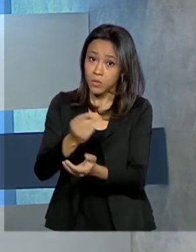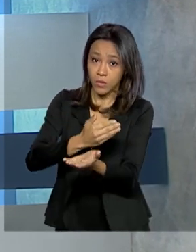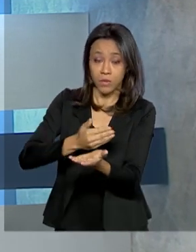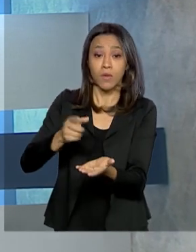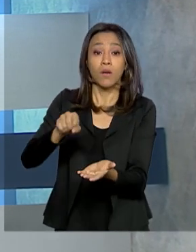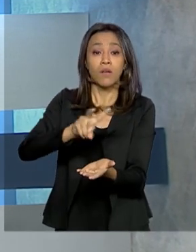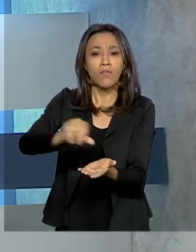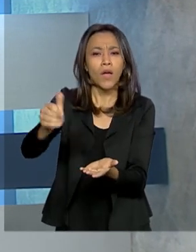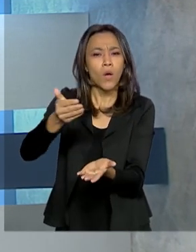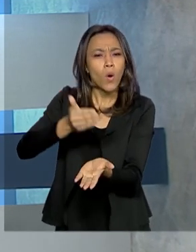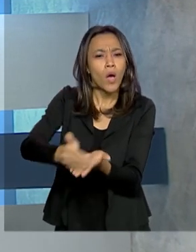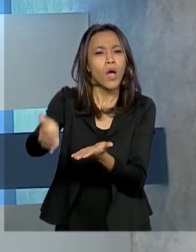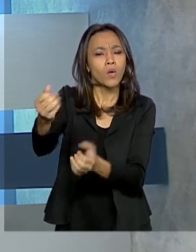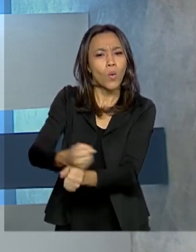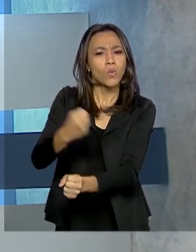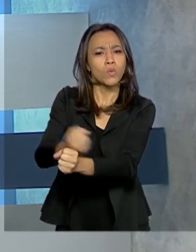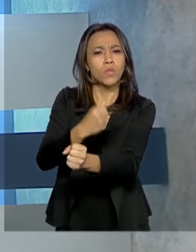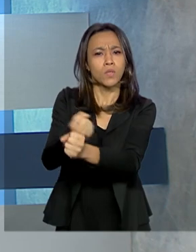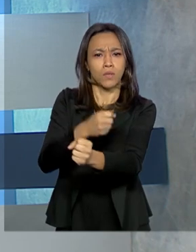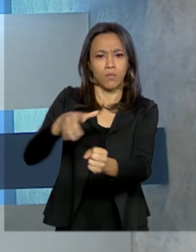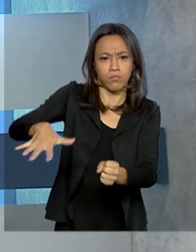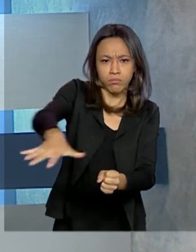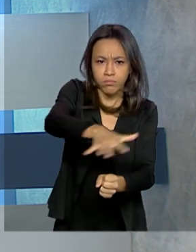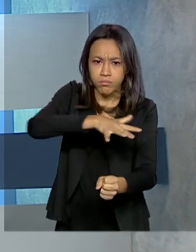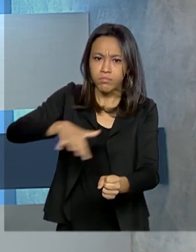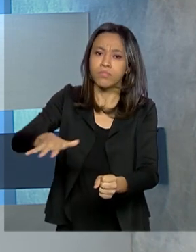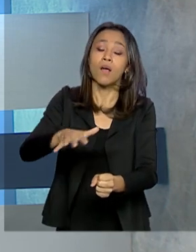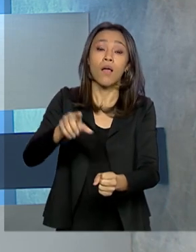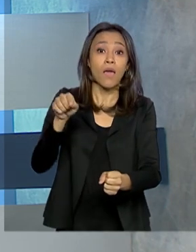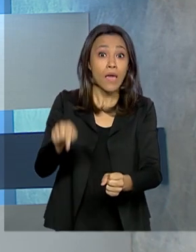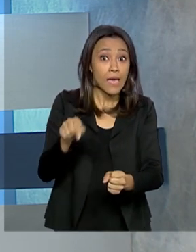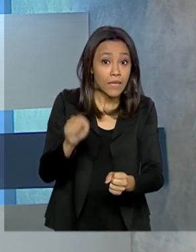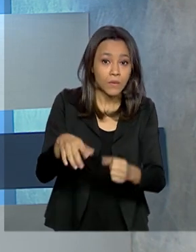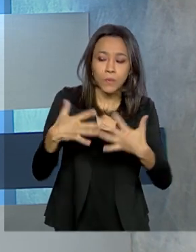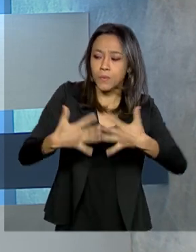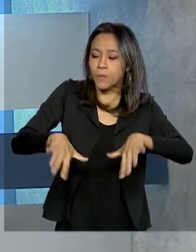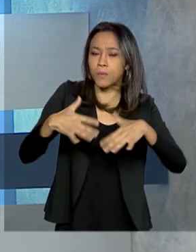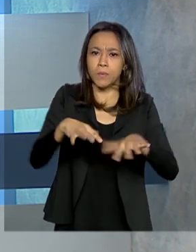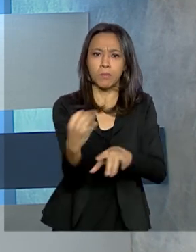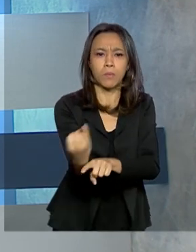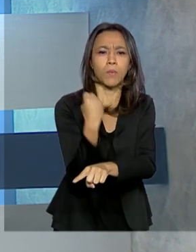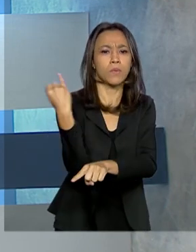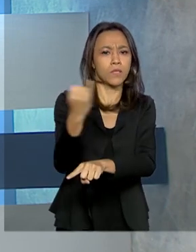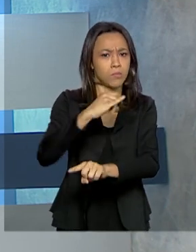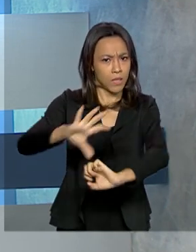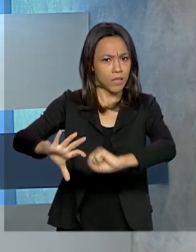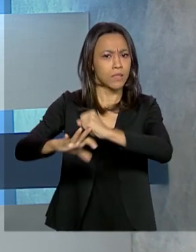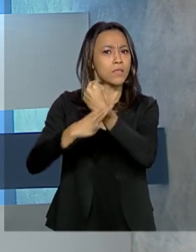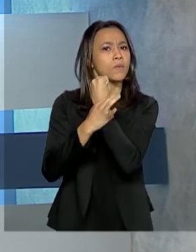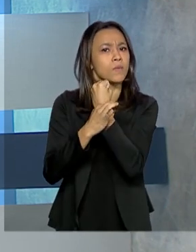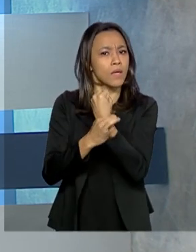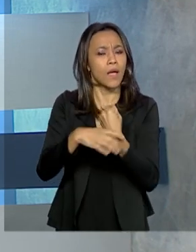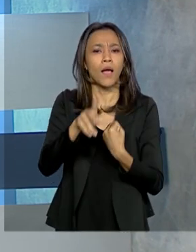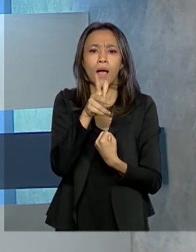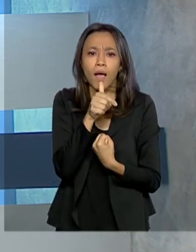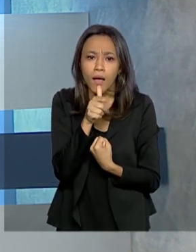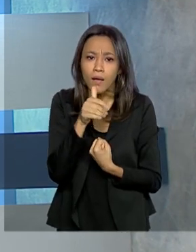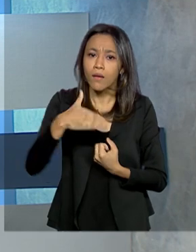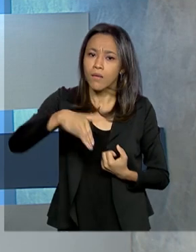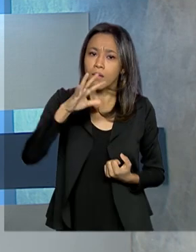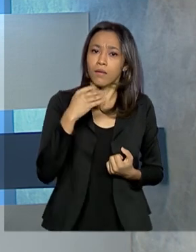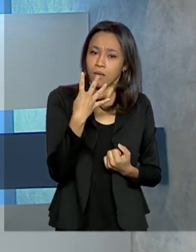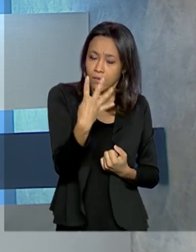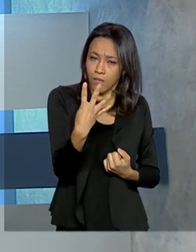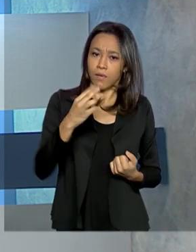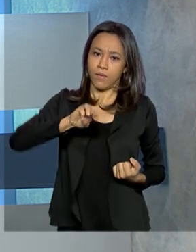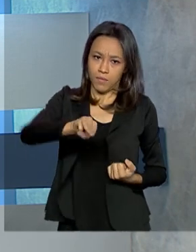das obras do Cinturão das Águas. O empreendimento é considerado essencial para a garantia da segurança hídrica a mais de 4